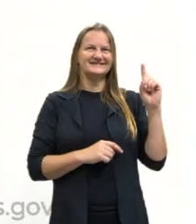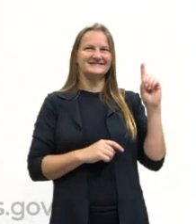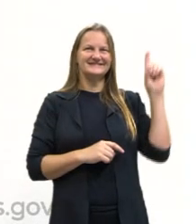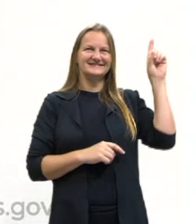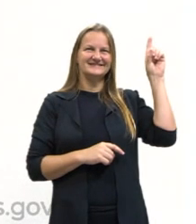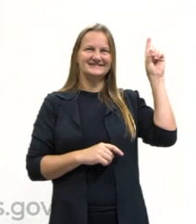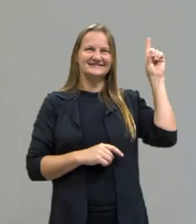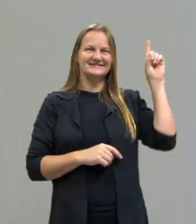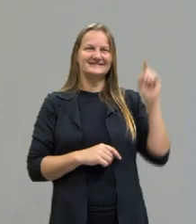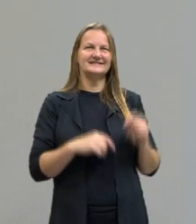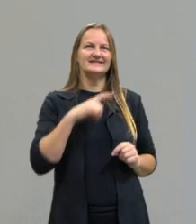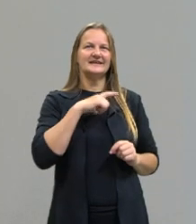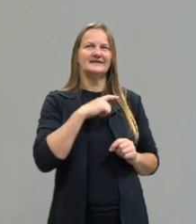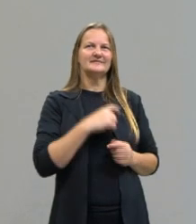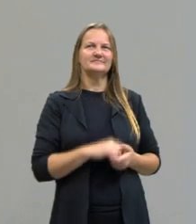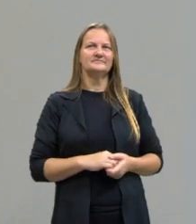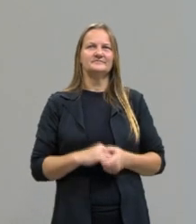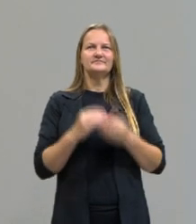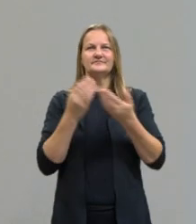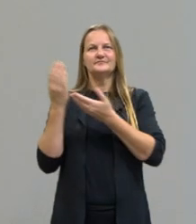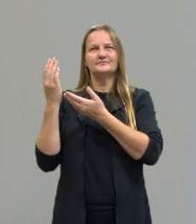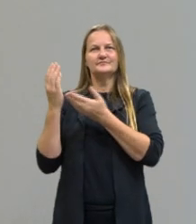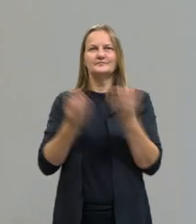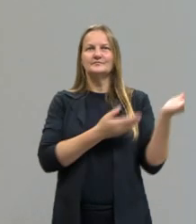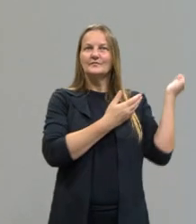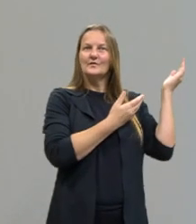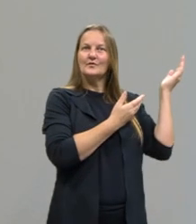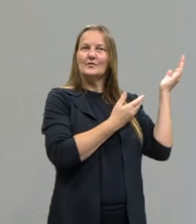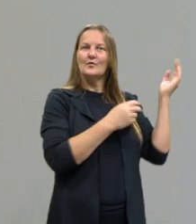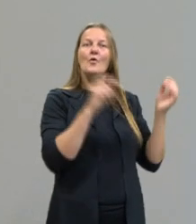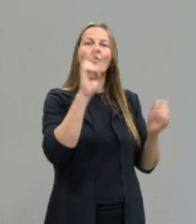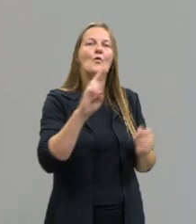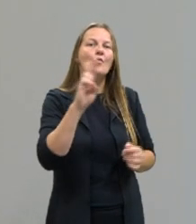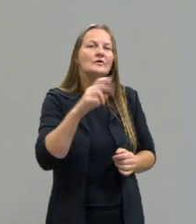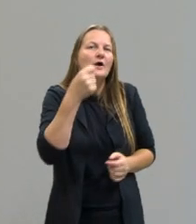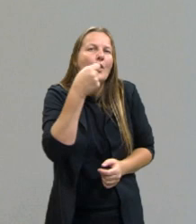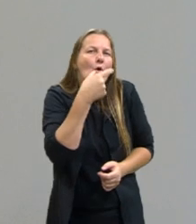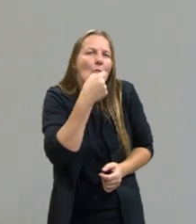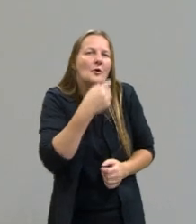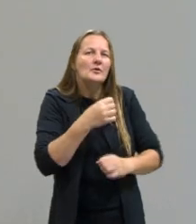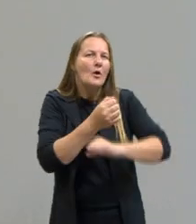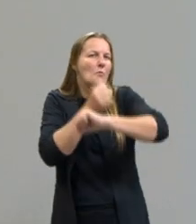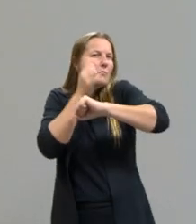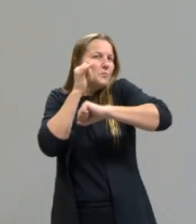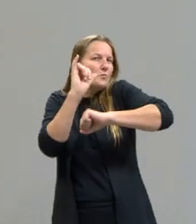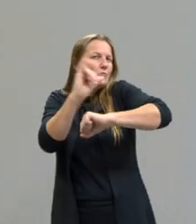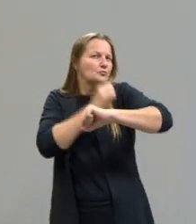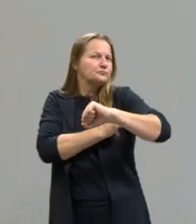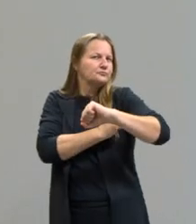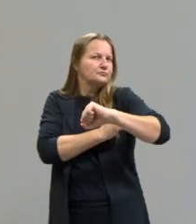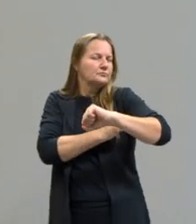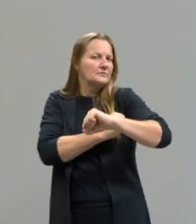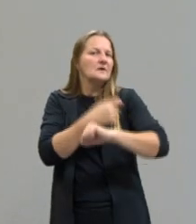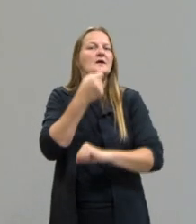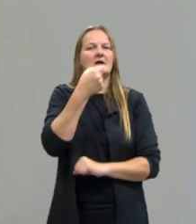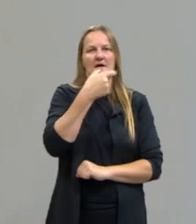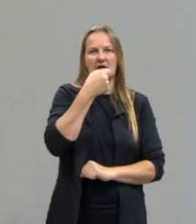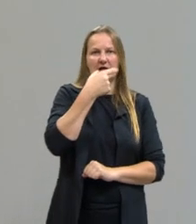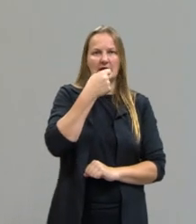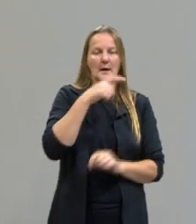que tem. Quando uso o humor como escudo, ele é ironia.